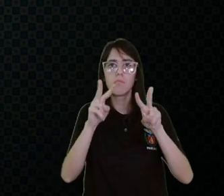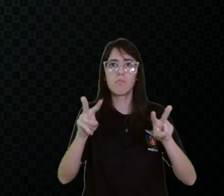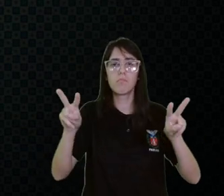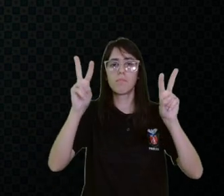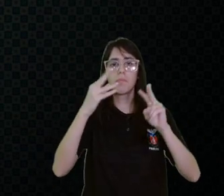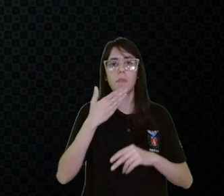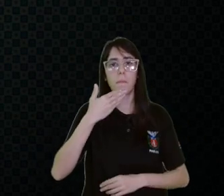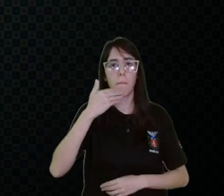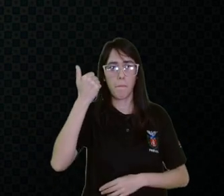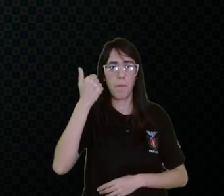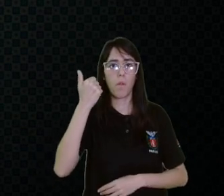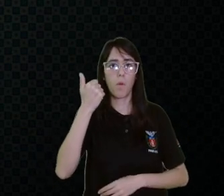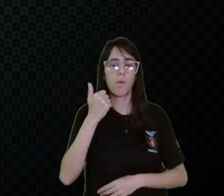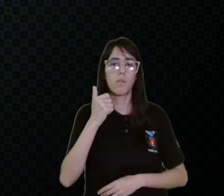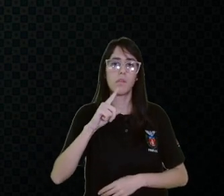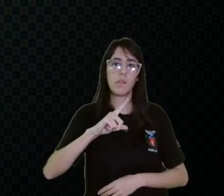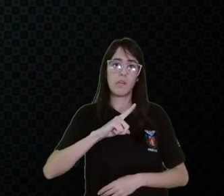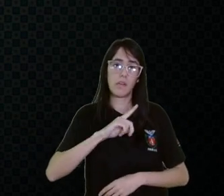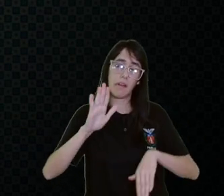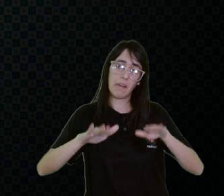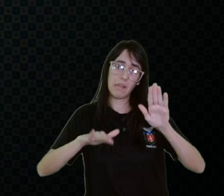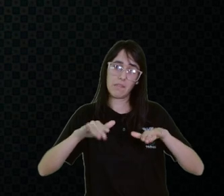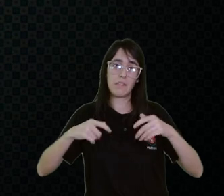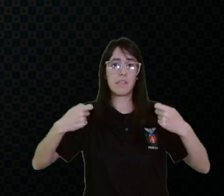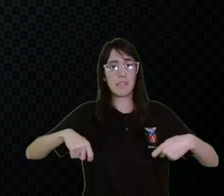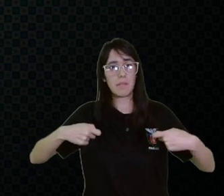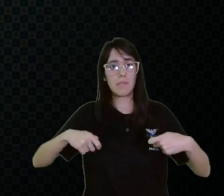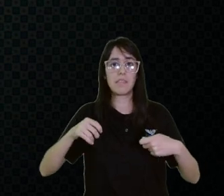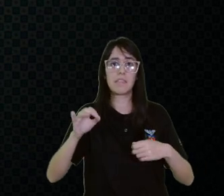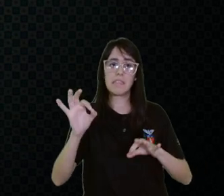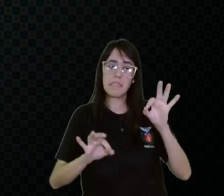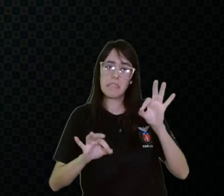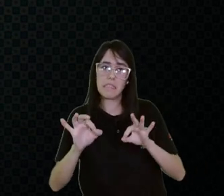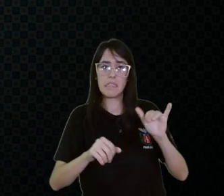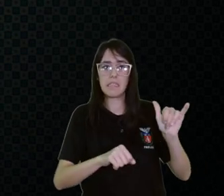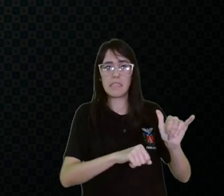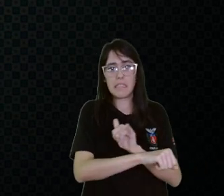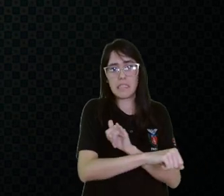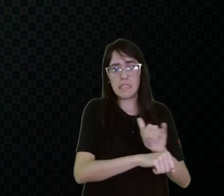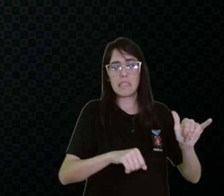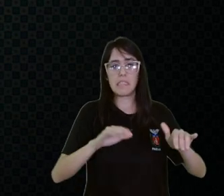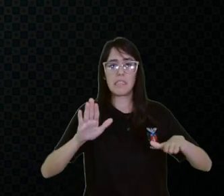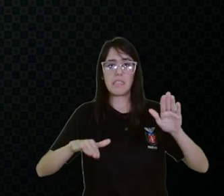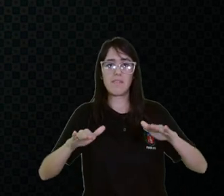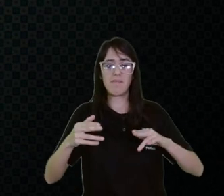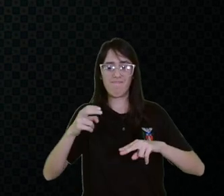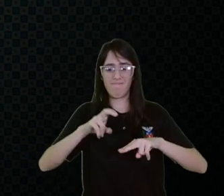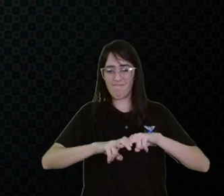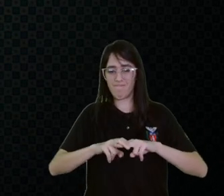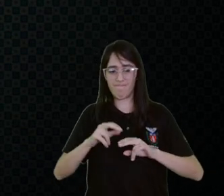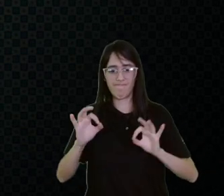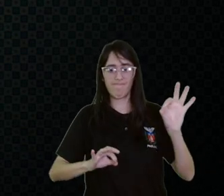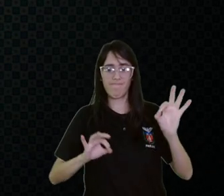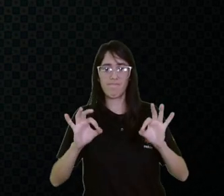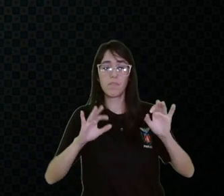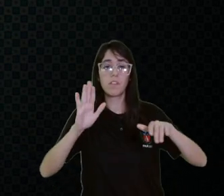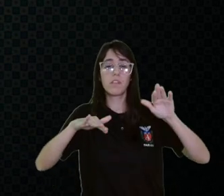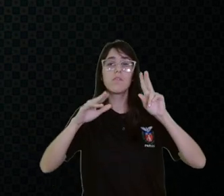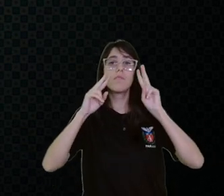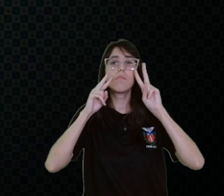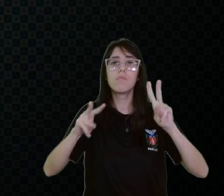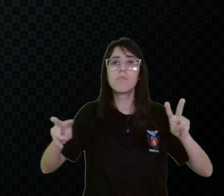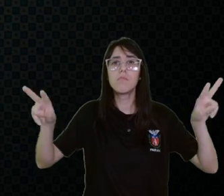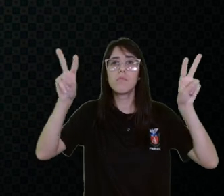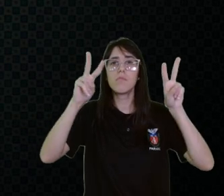tá, muitas vezes a gente, como eu já falei, vai ter que angular, vai ter que tirar daquele plano de carteira, por quê? a possibilidade visual ou o campo